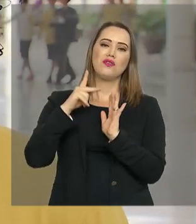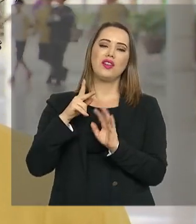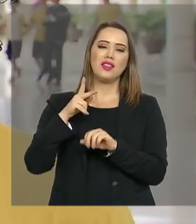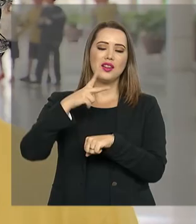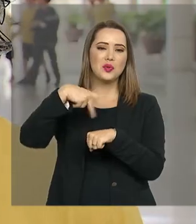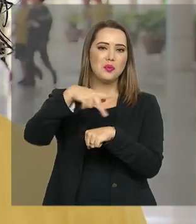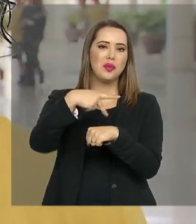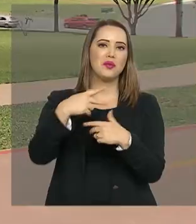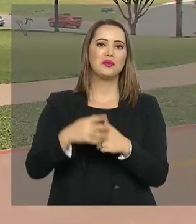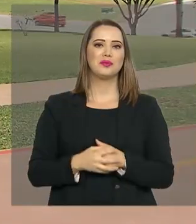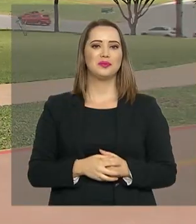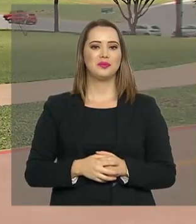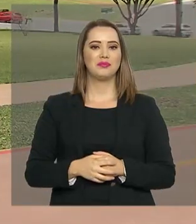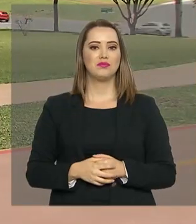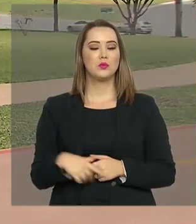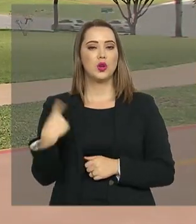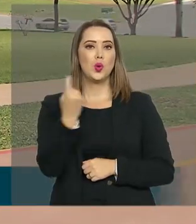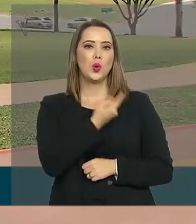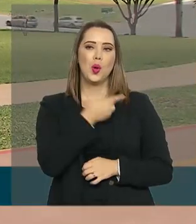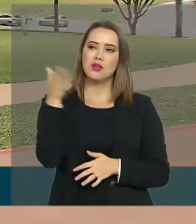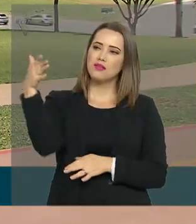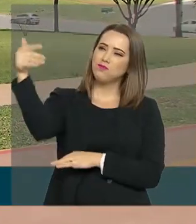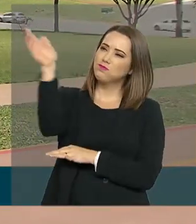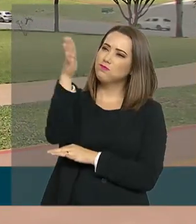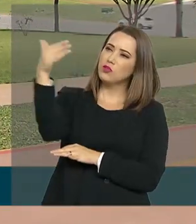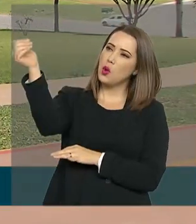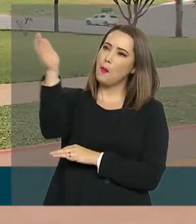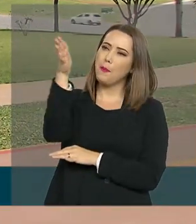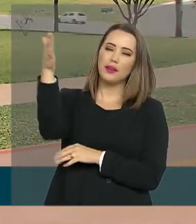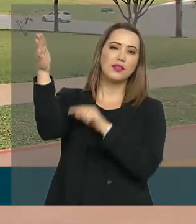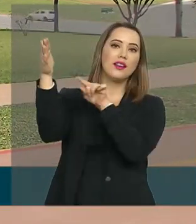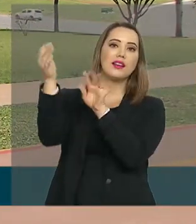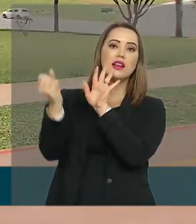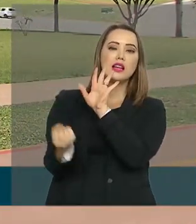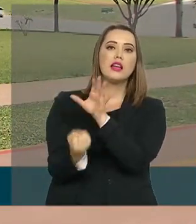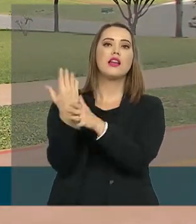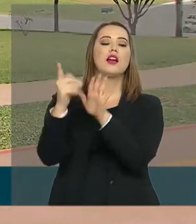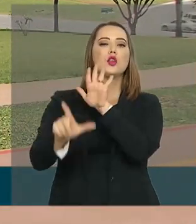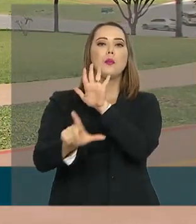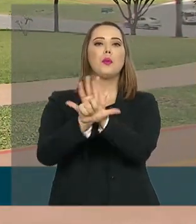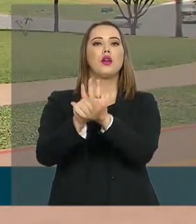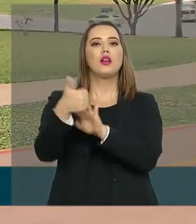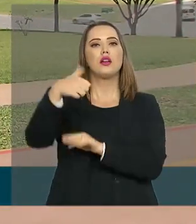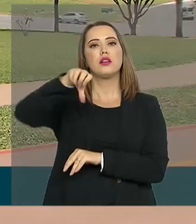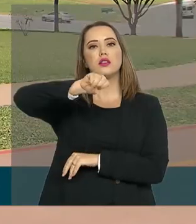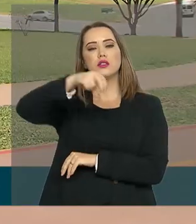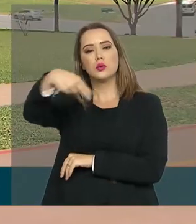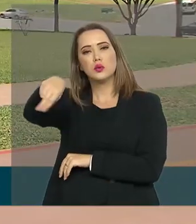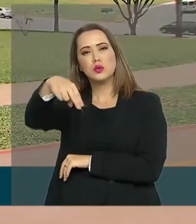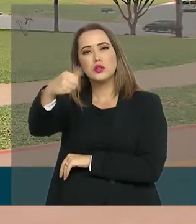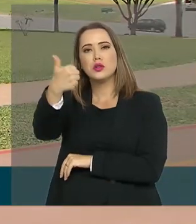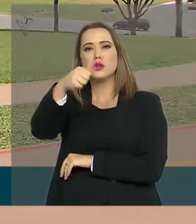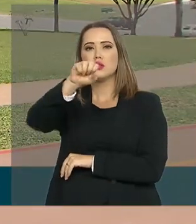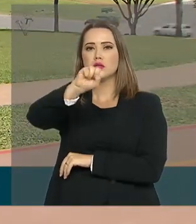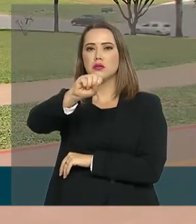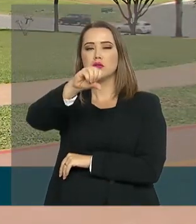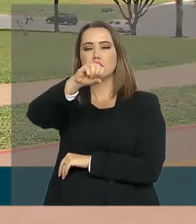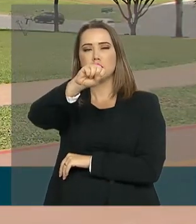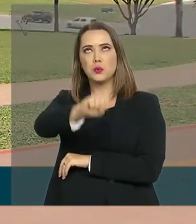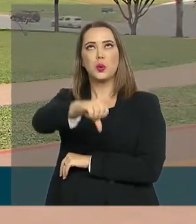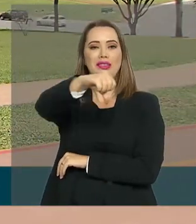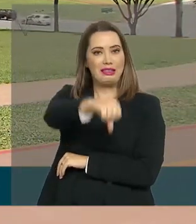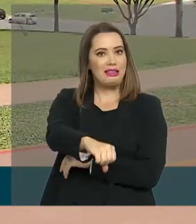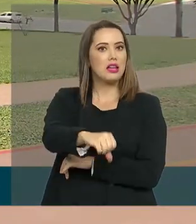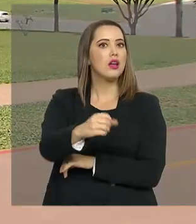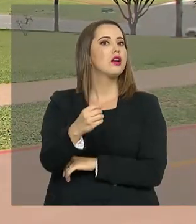representar esse símbolo. Nossa bandeira foi criada por lei em 19 de novembro de 1889,